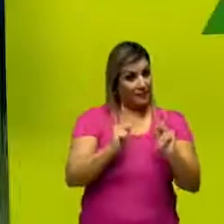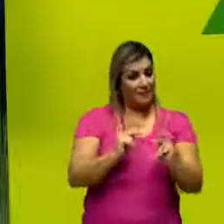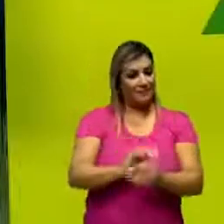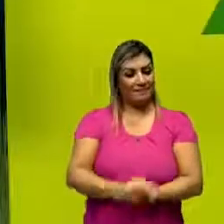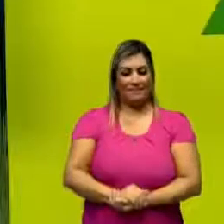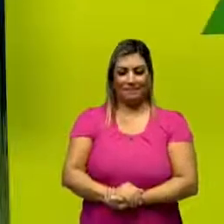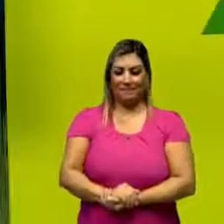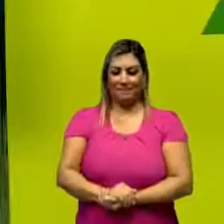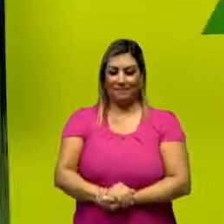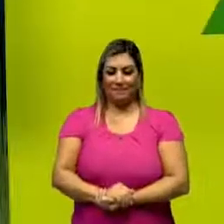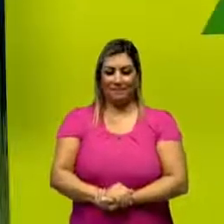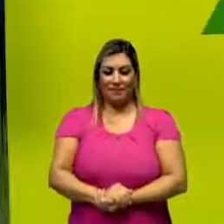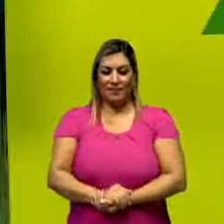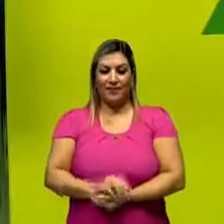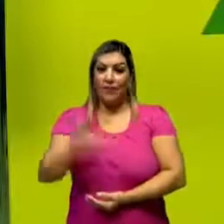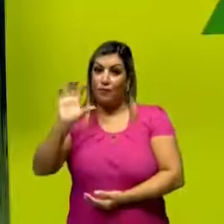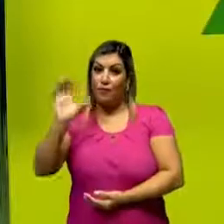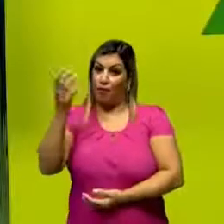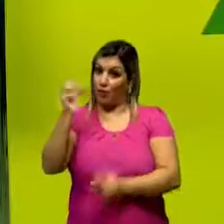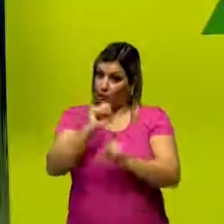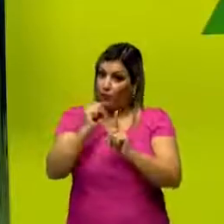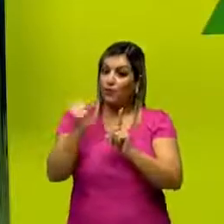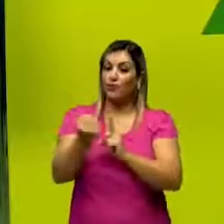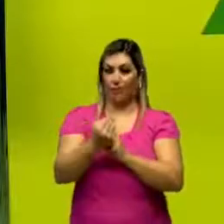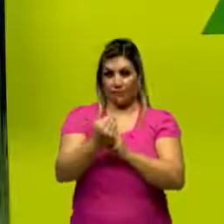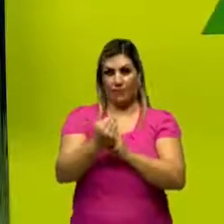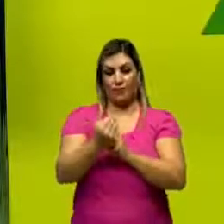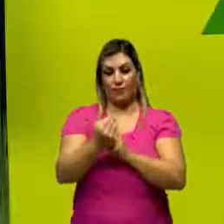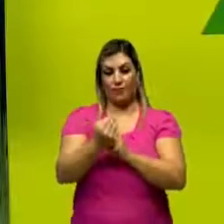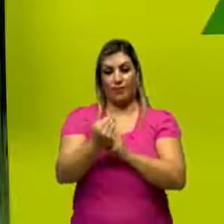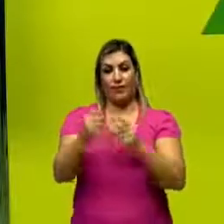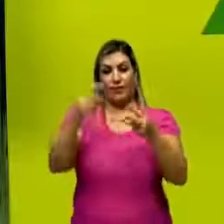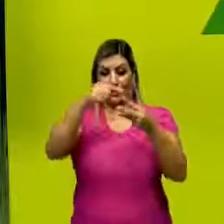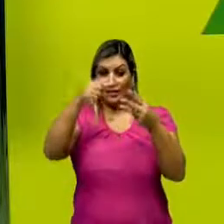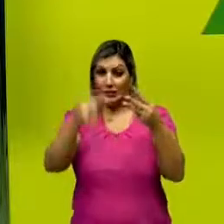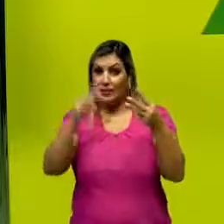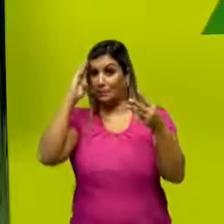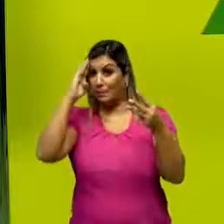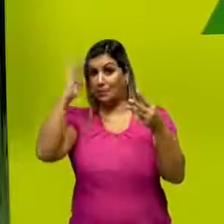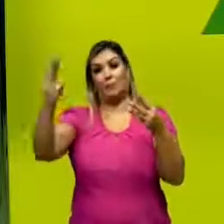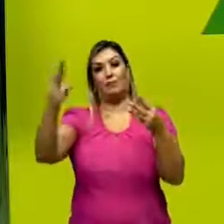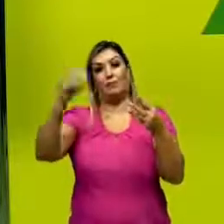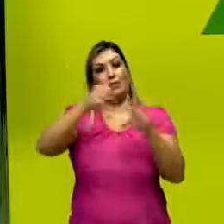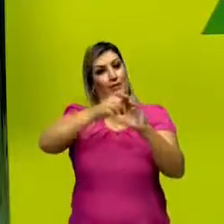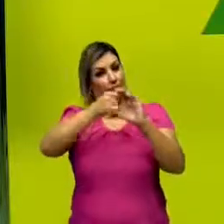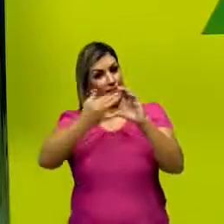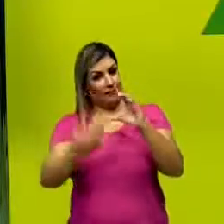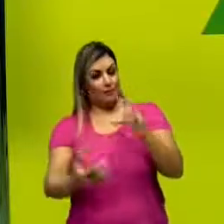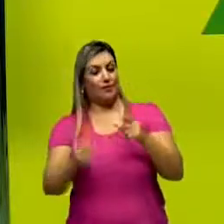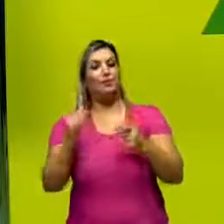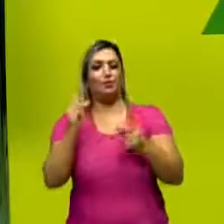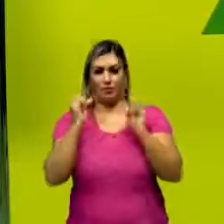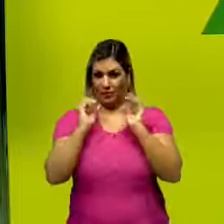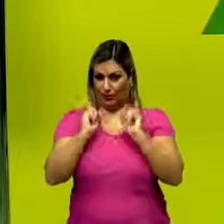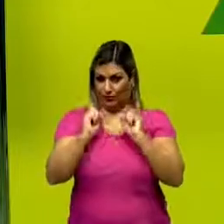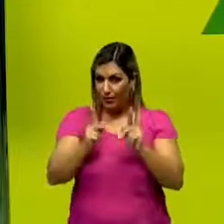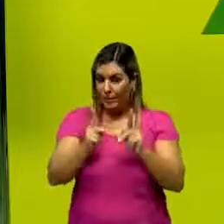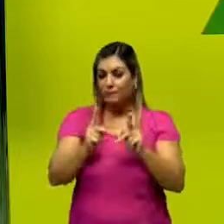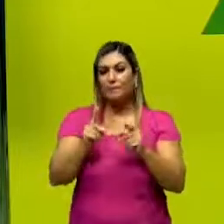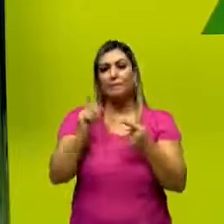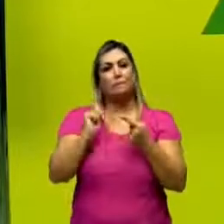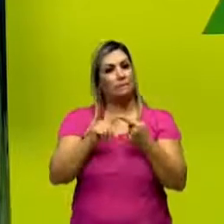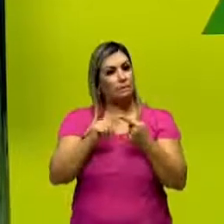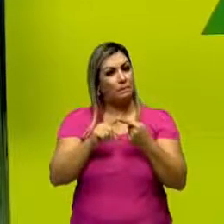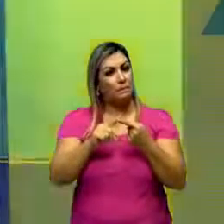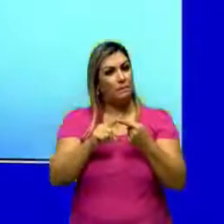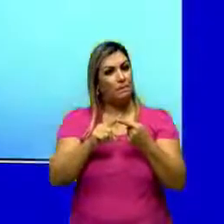Esses fatos sociais, eles vão possuir três principais características, certo? Que